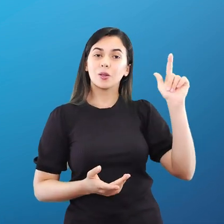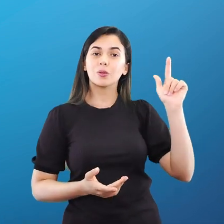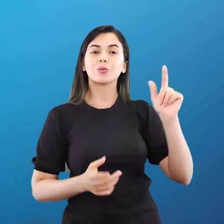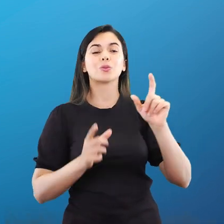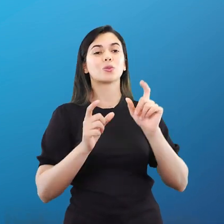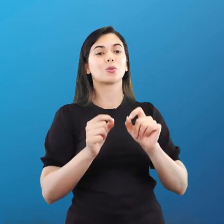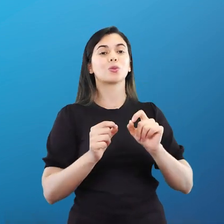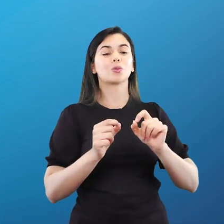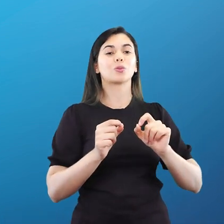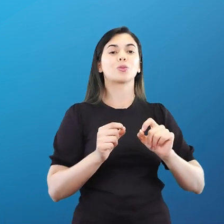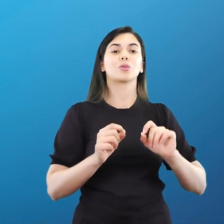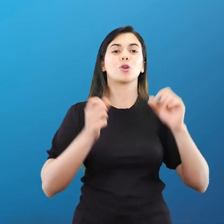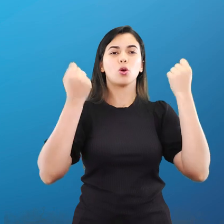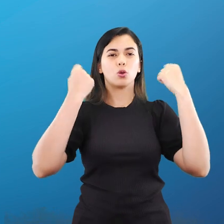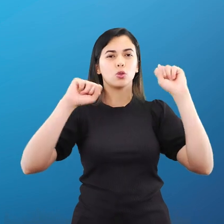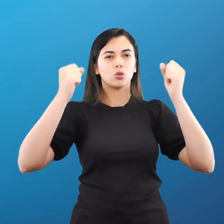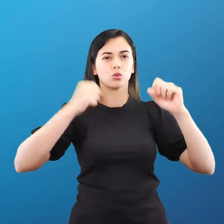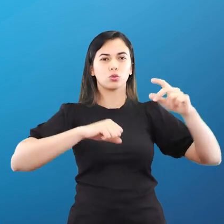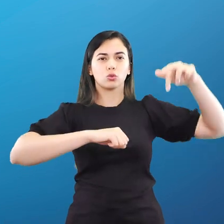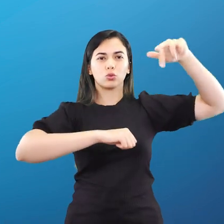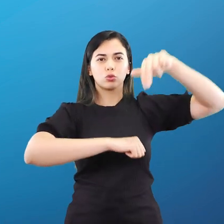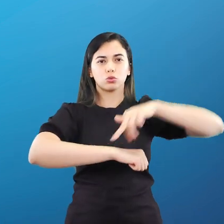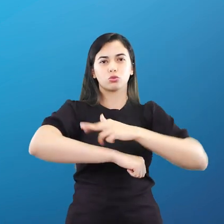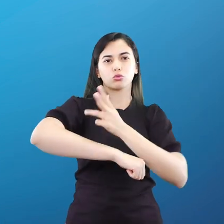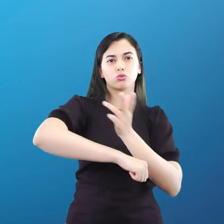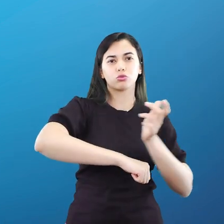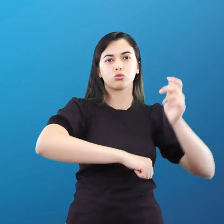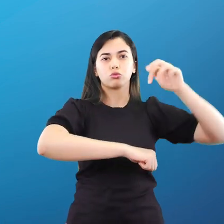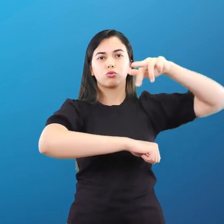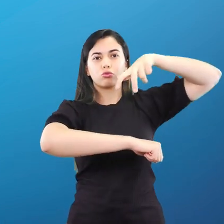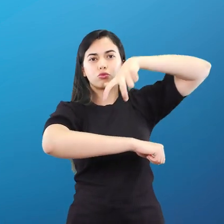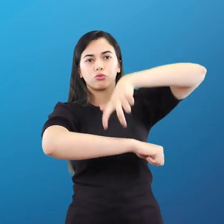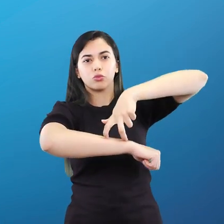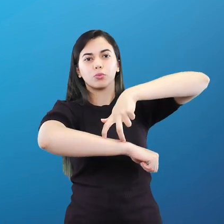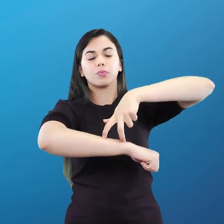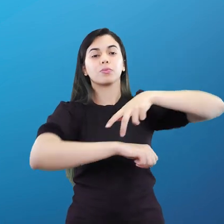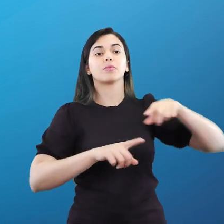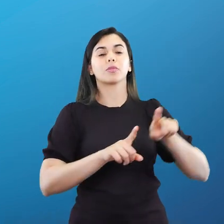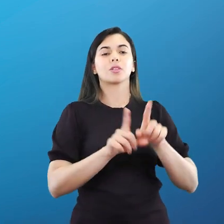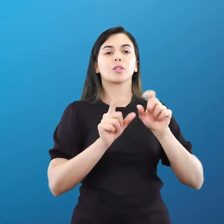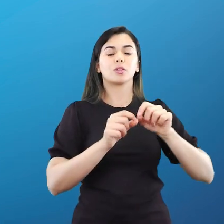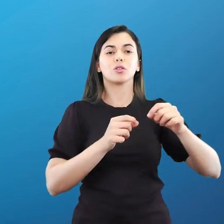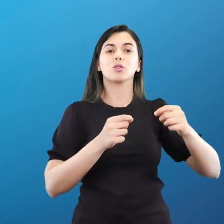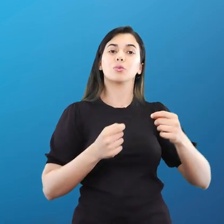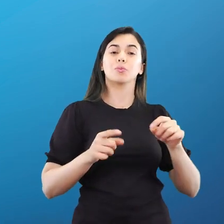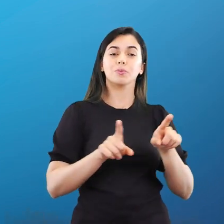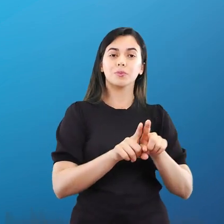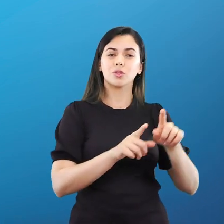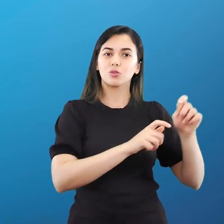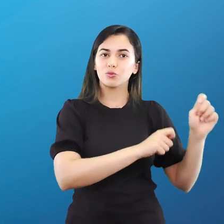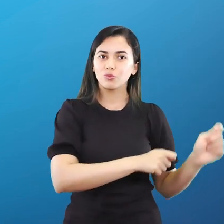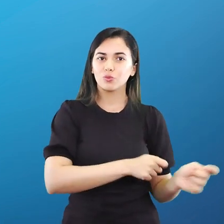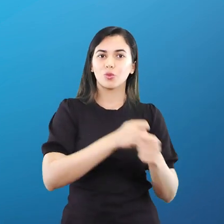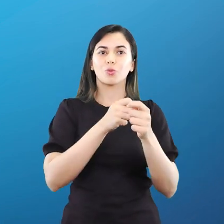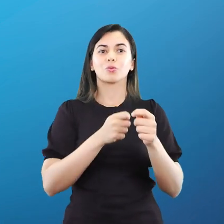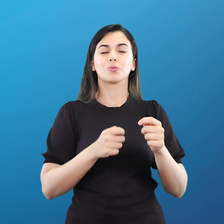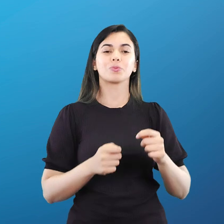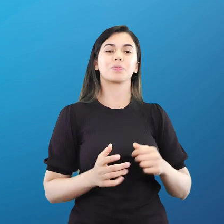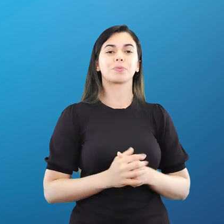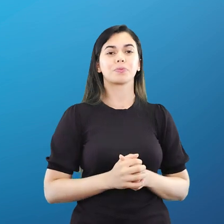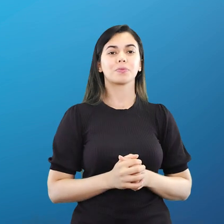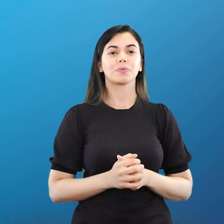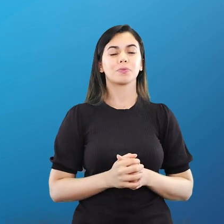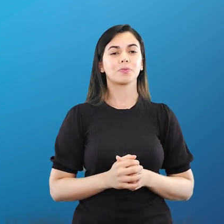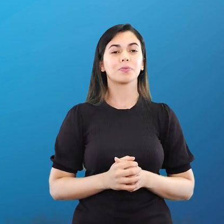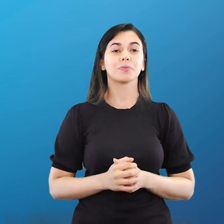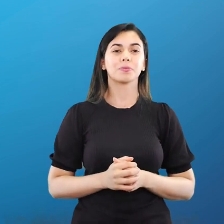ginástica rítmica, ginástica artística, o handebol, o hockey sobre grama, tá? Que é diferente do